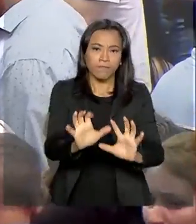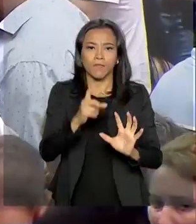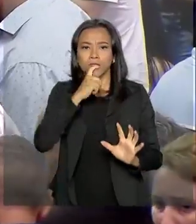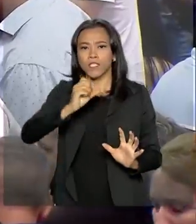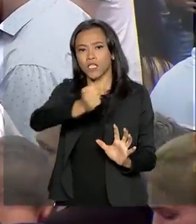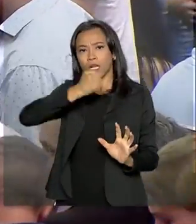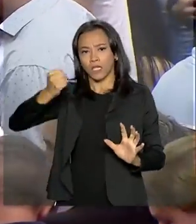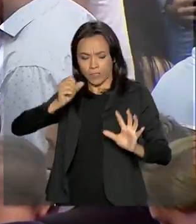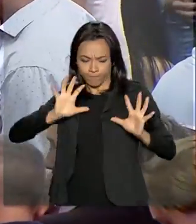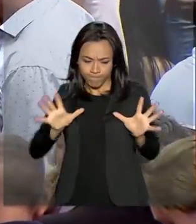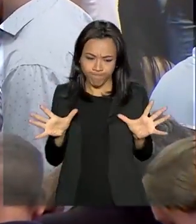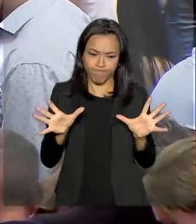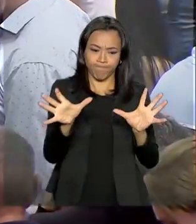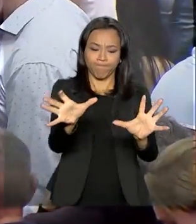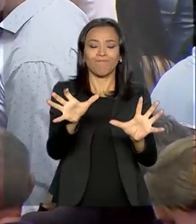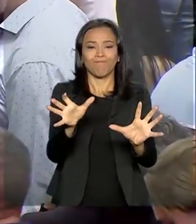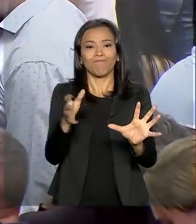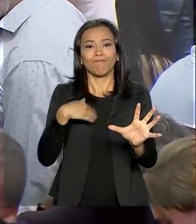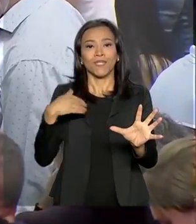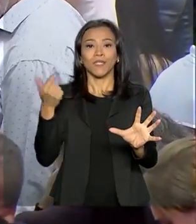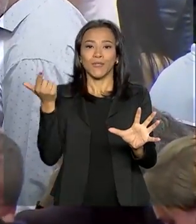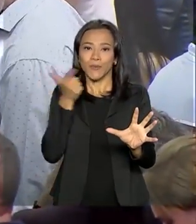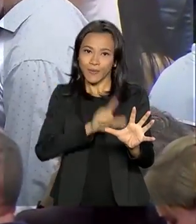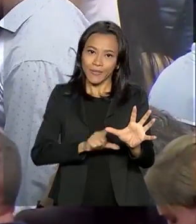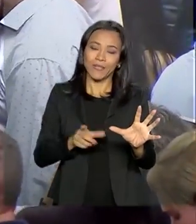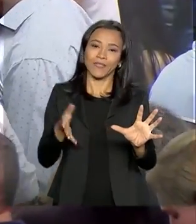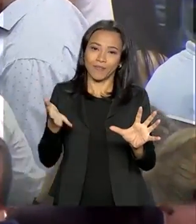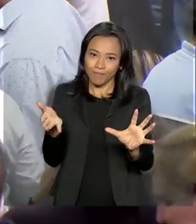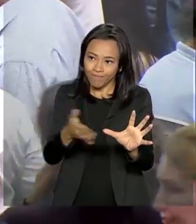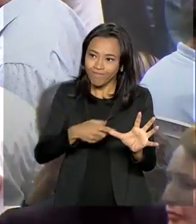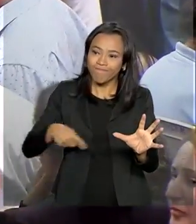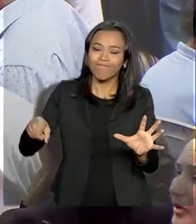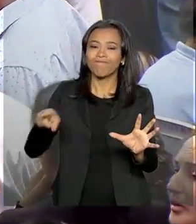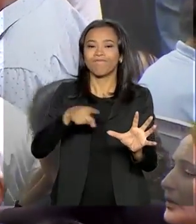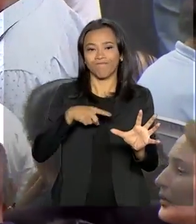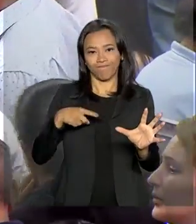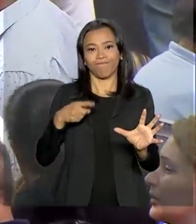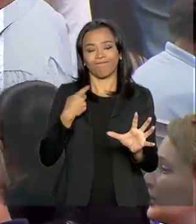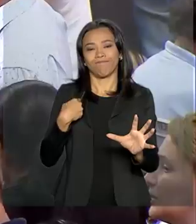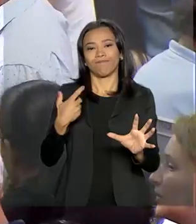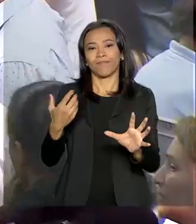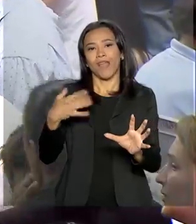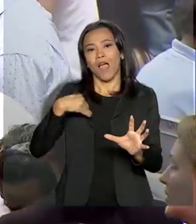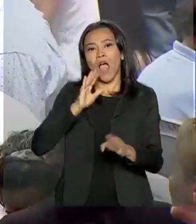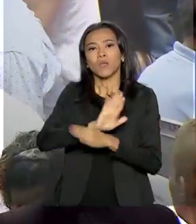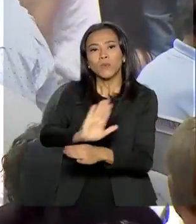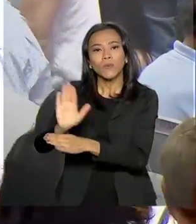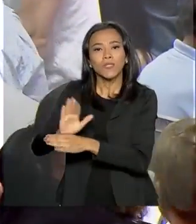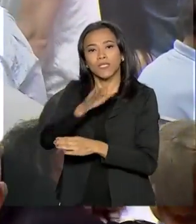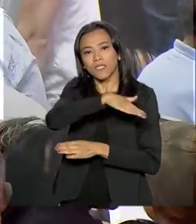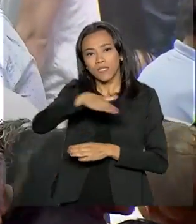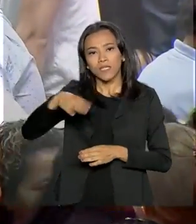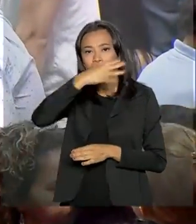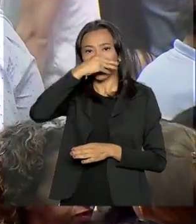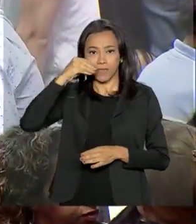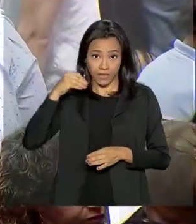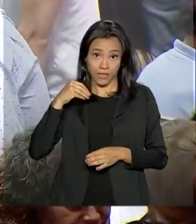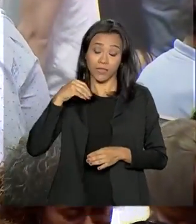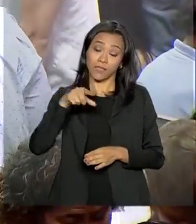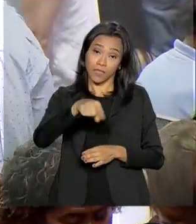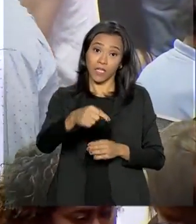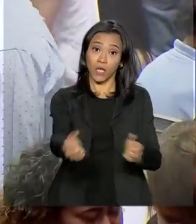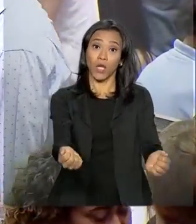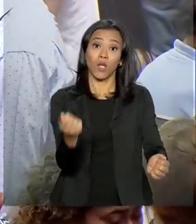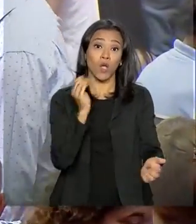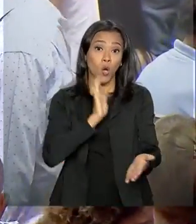com isso ela conseguiu salvar a vida desses alunos, dessas crianças e adolescentes que estavam